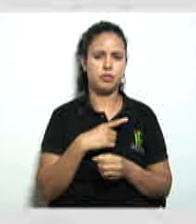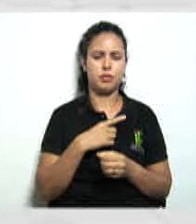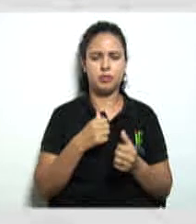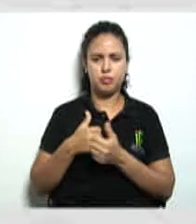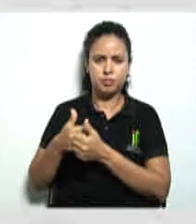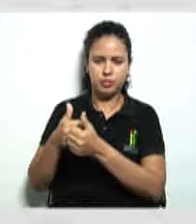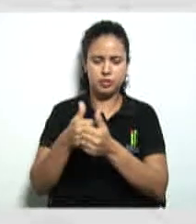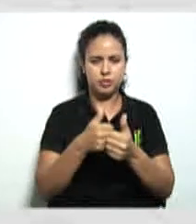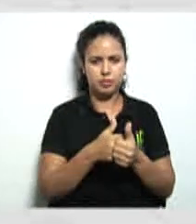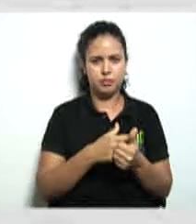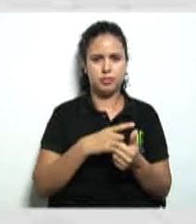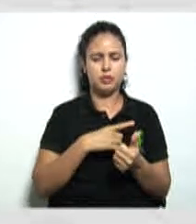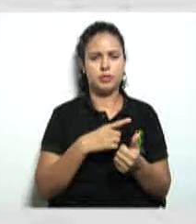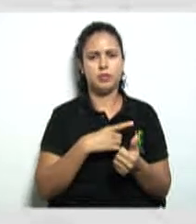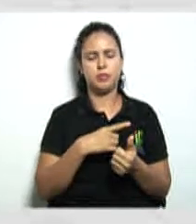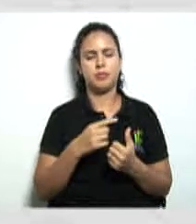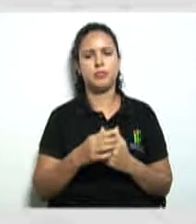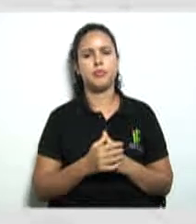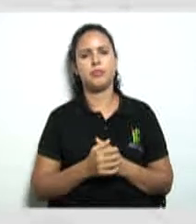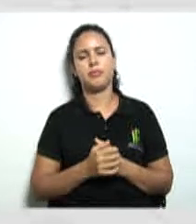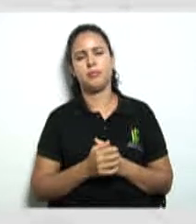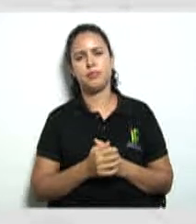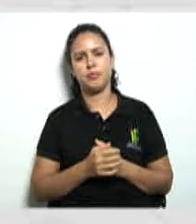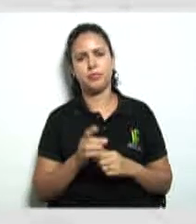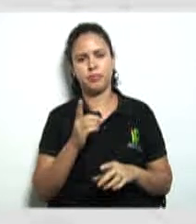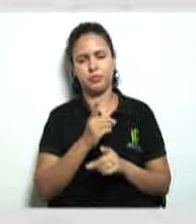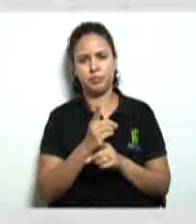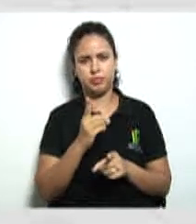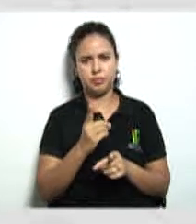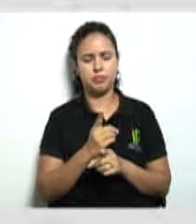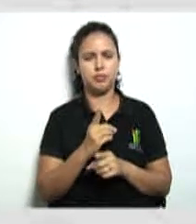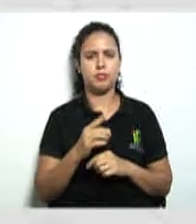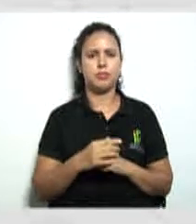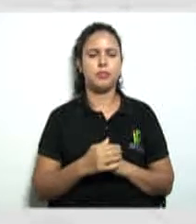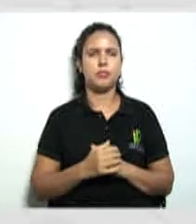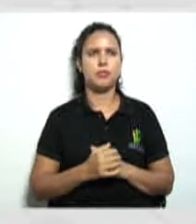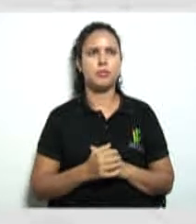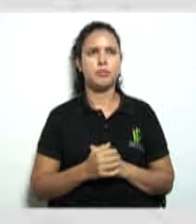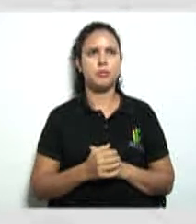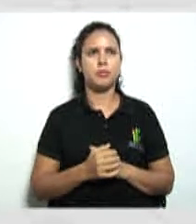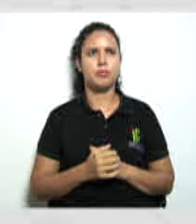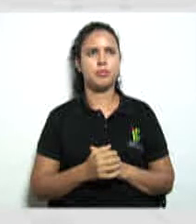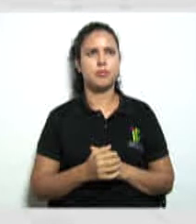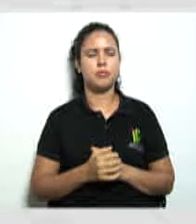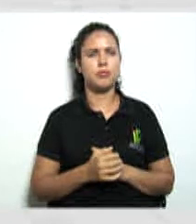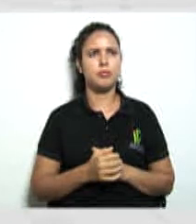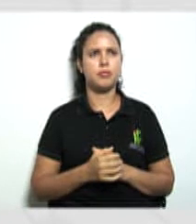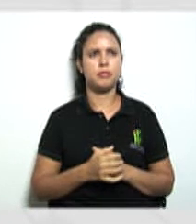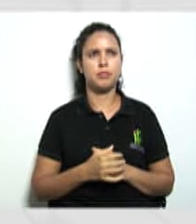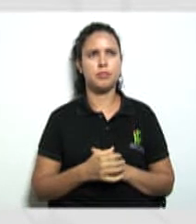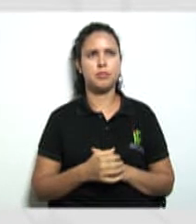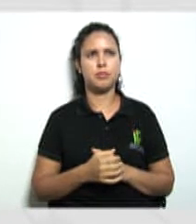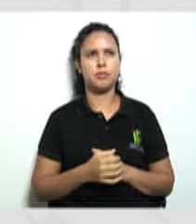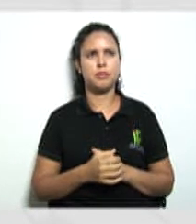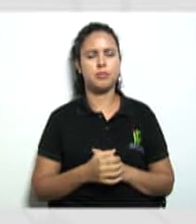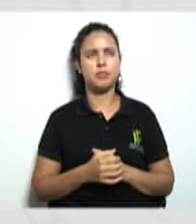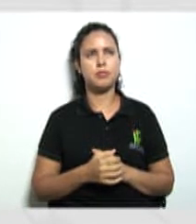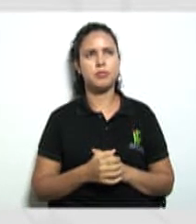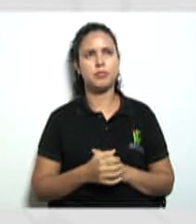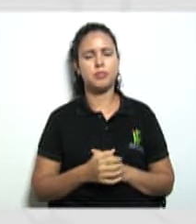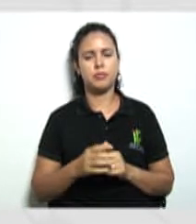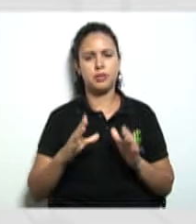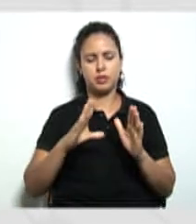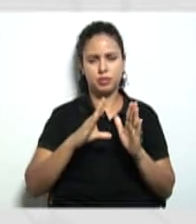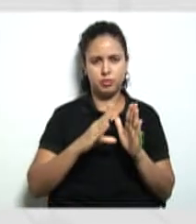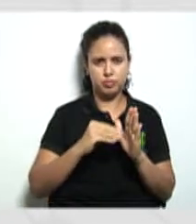próximos é muito fácil estar encontrando cartórios de notas certo olha só e também tem que ter a